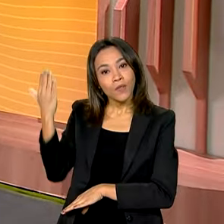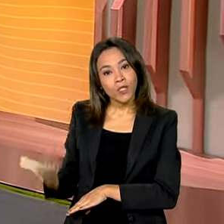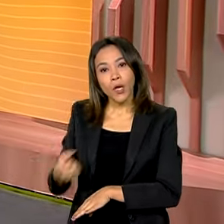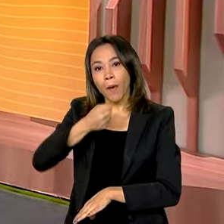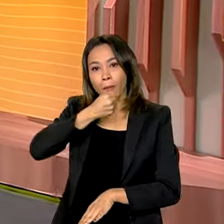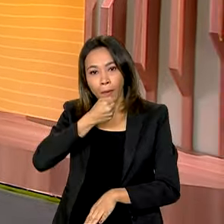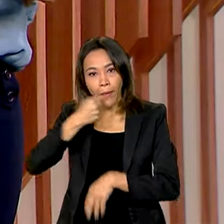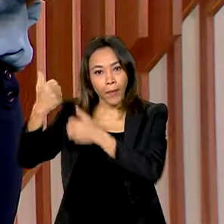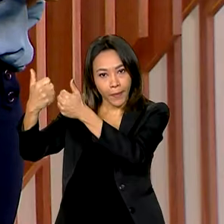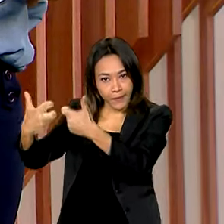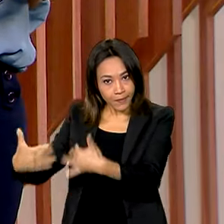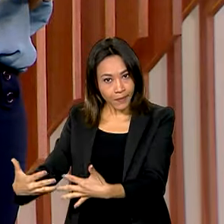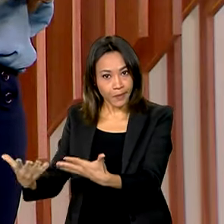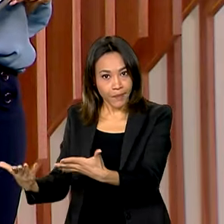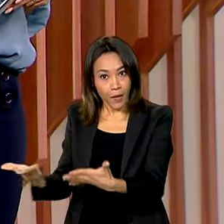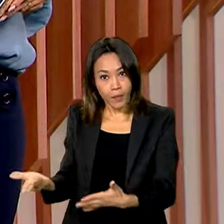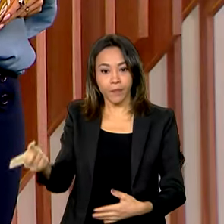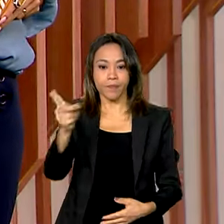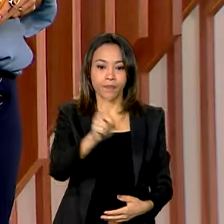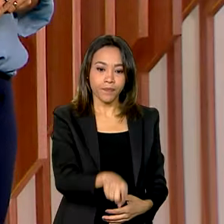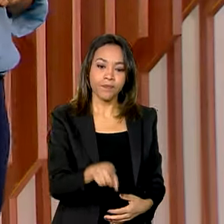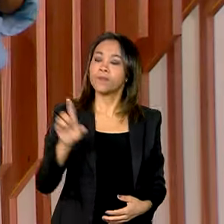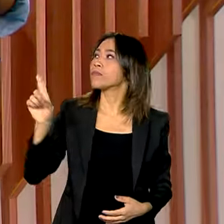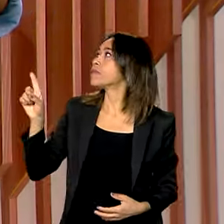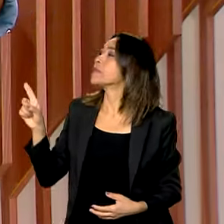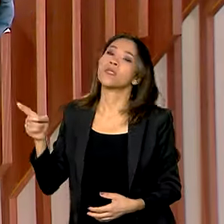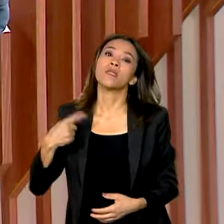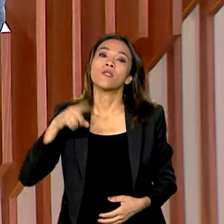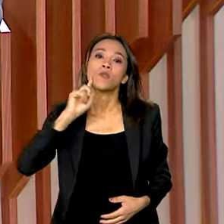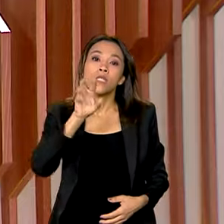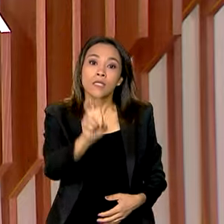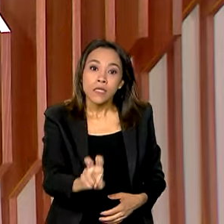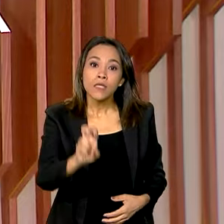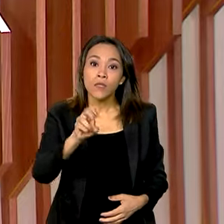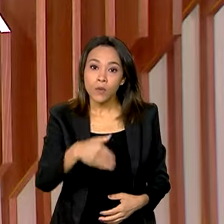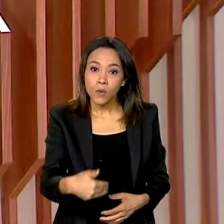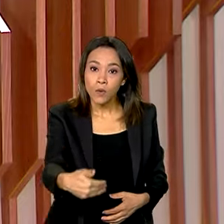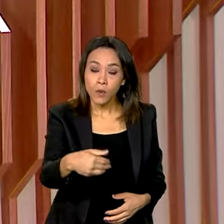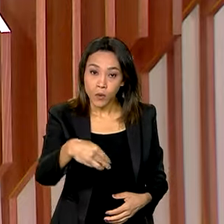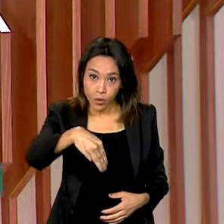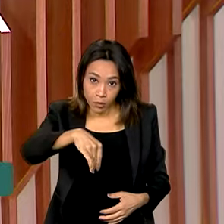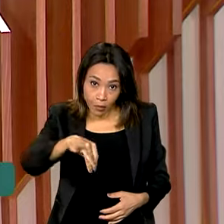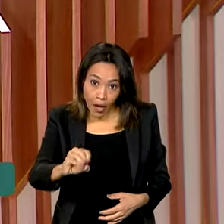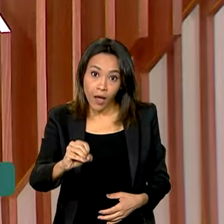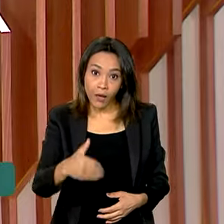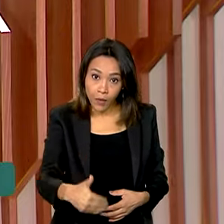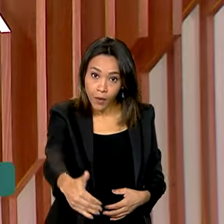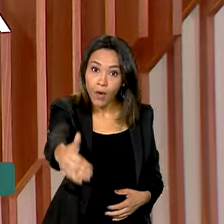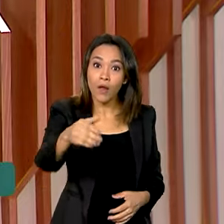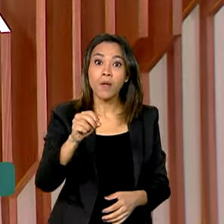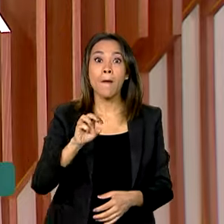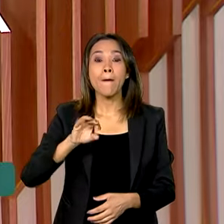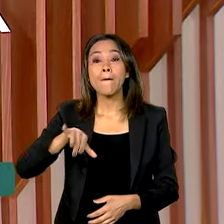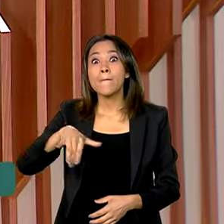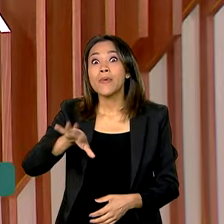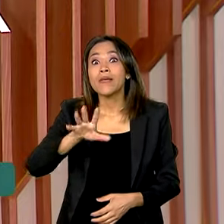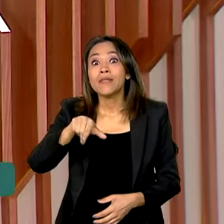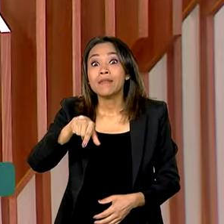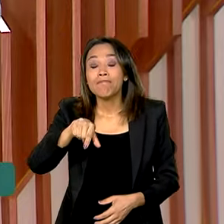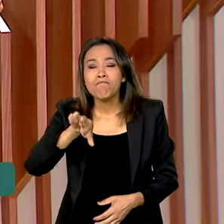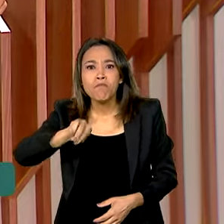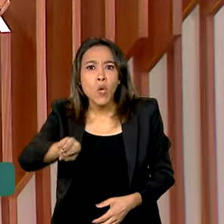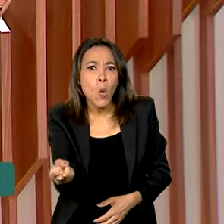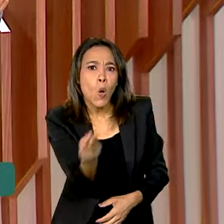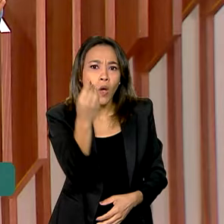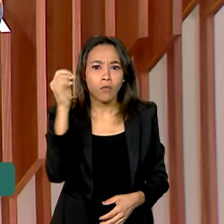Pimenta. No dia 5 de maio, mais de 2 milhões e meio de candidatos vão disputar quase 6